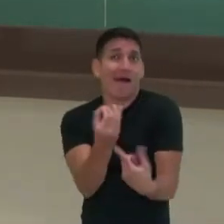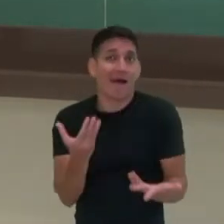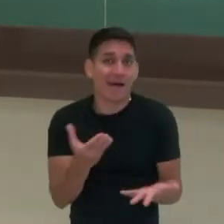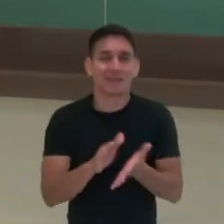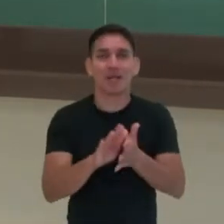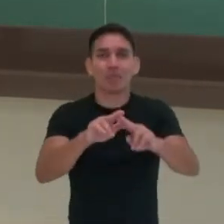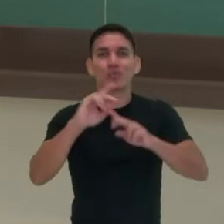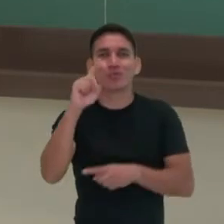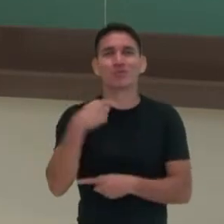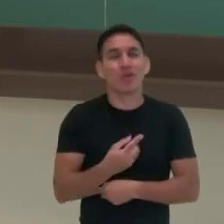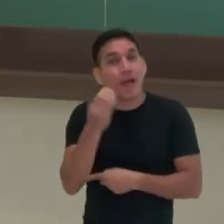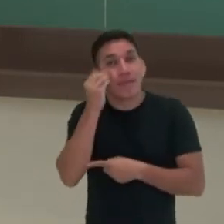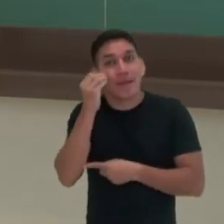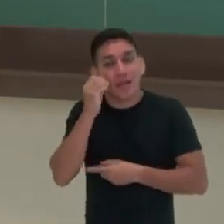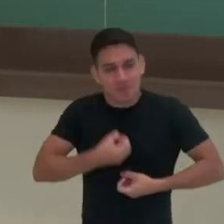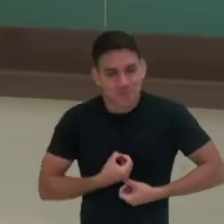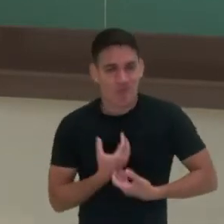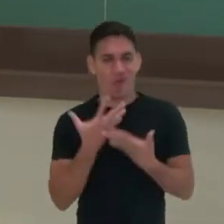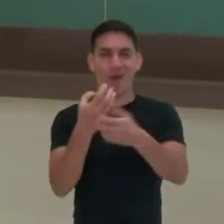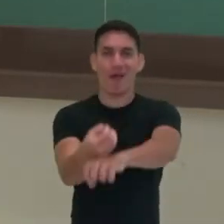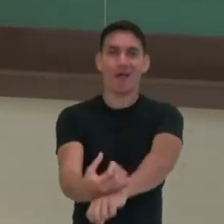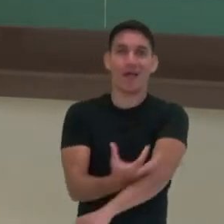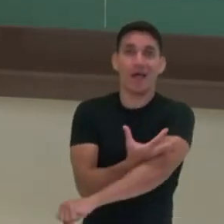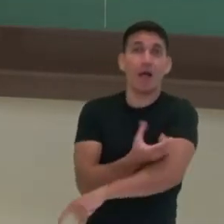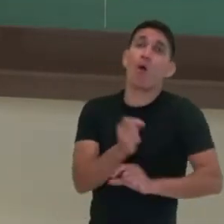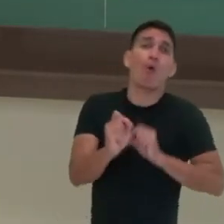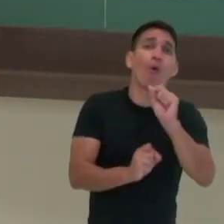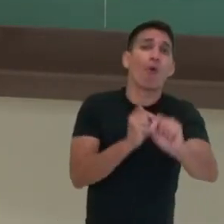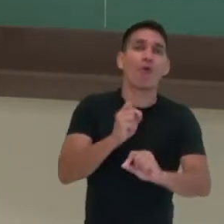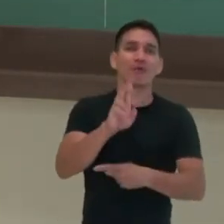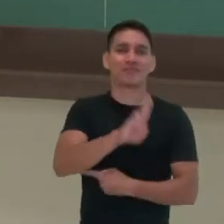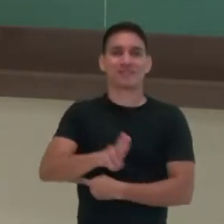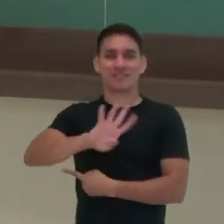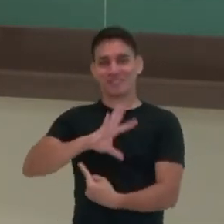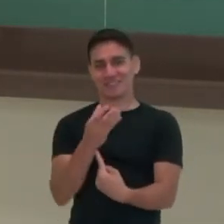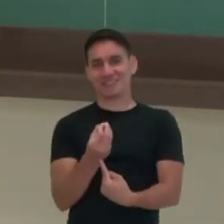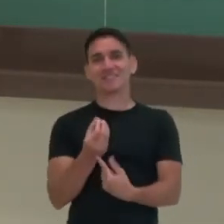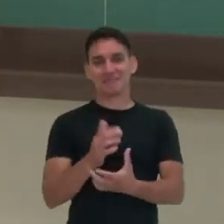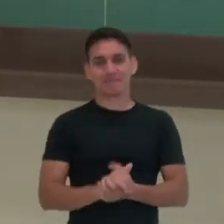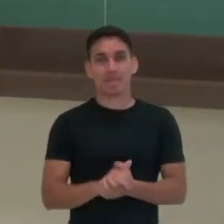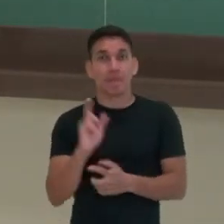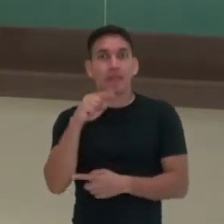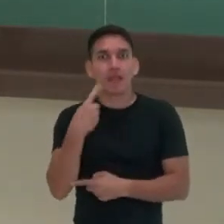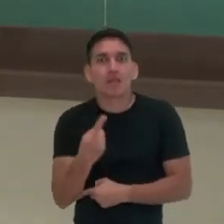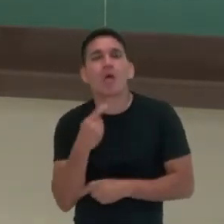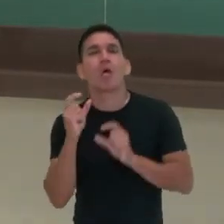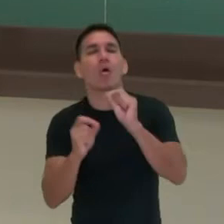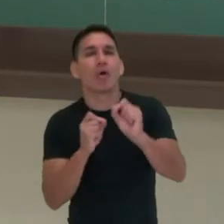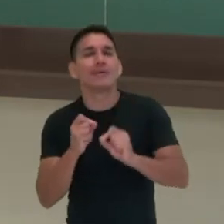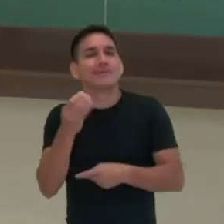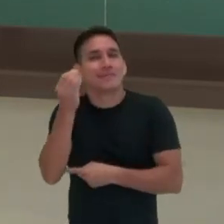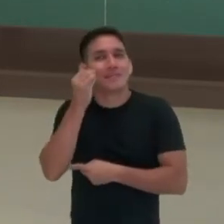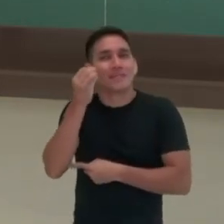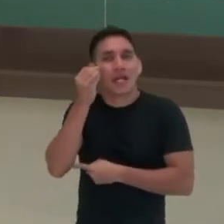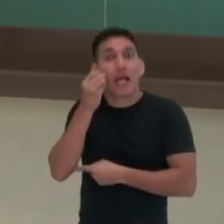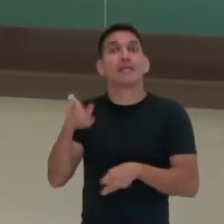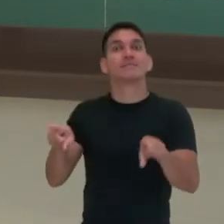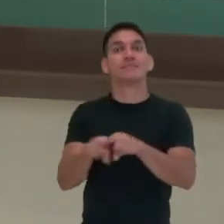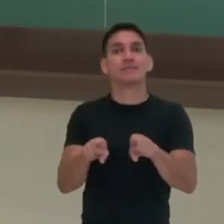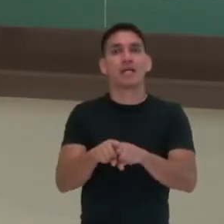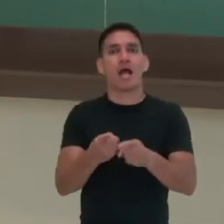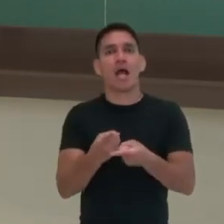gente procura expressar as nossas emoções através da arte. E nós buscamos também